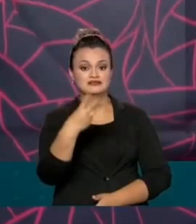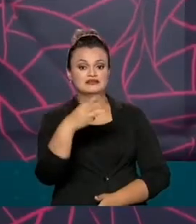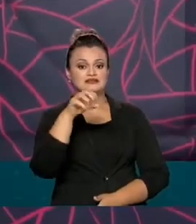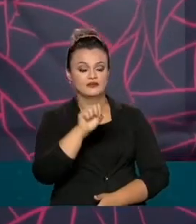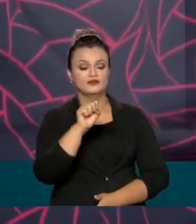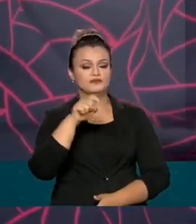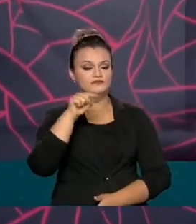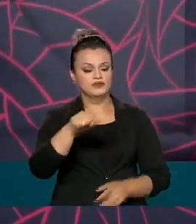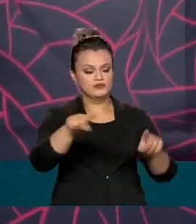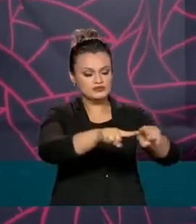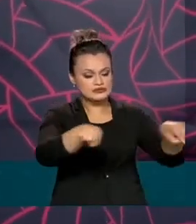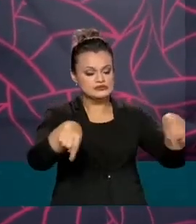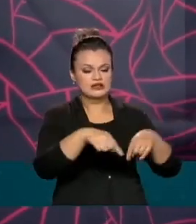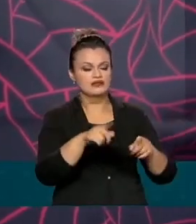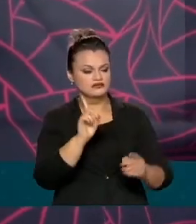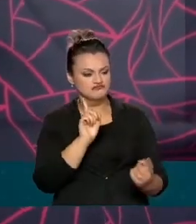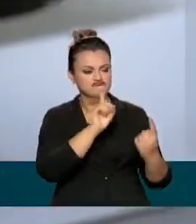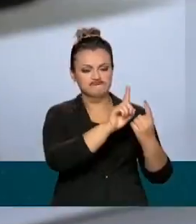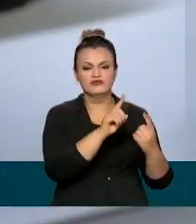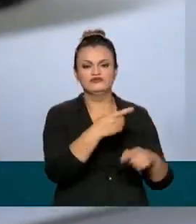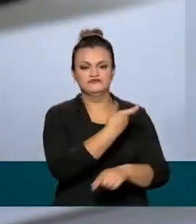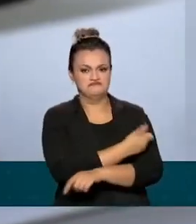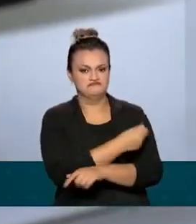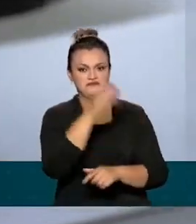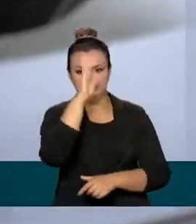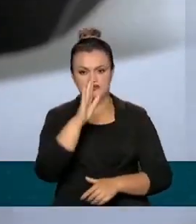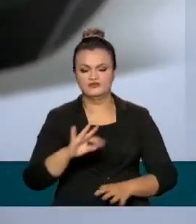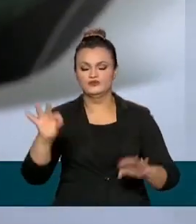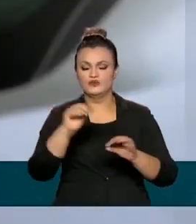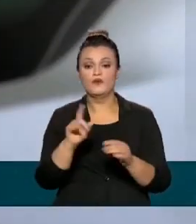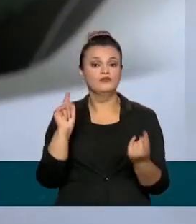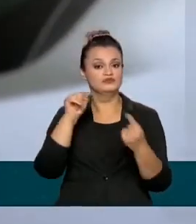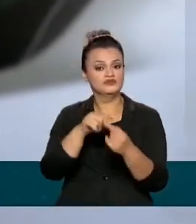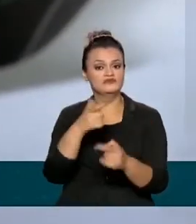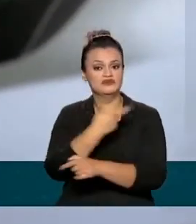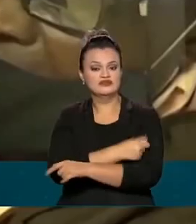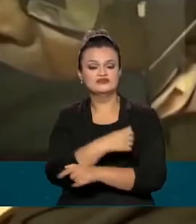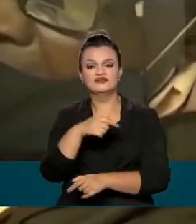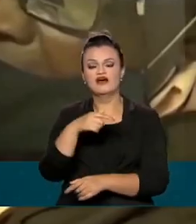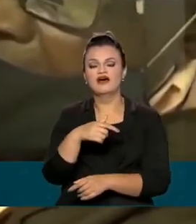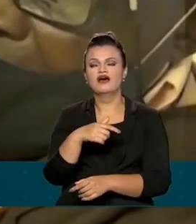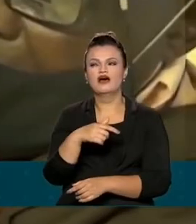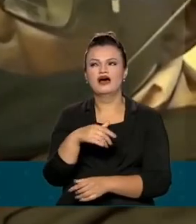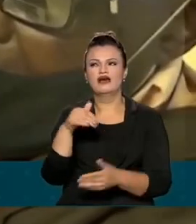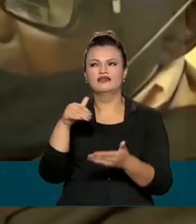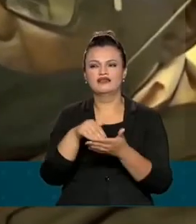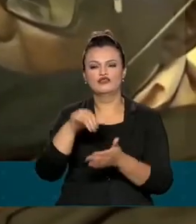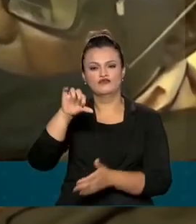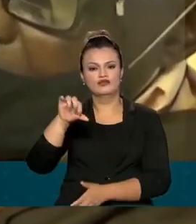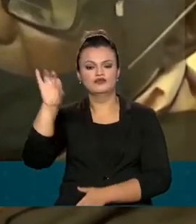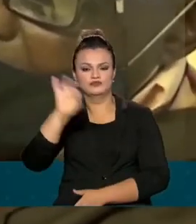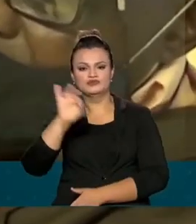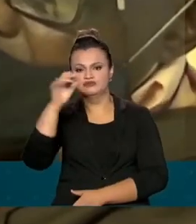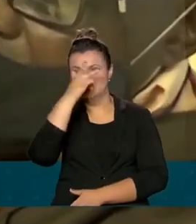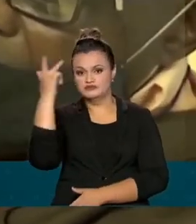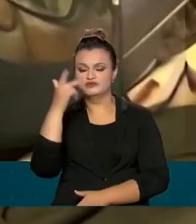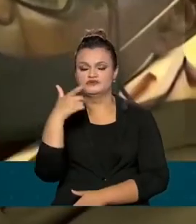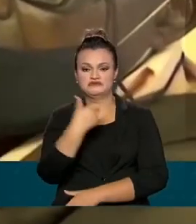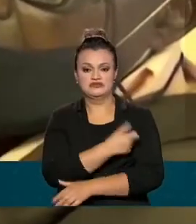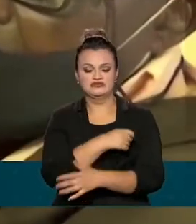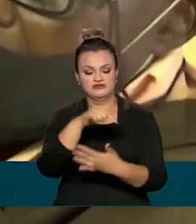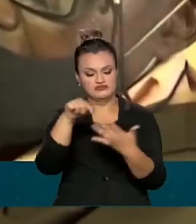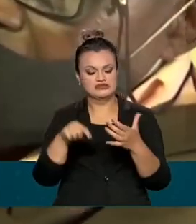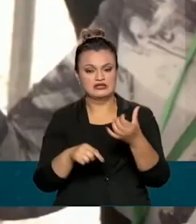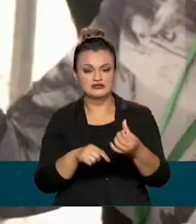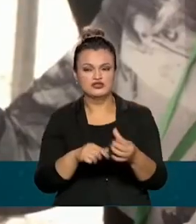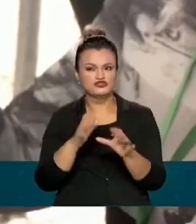salas de vacinação estão disponíveis em todo o Brasil. A meta da campanha é vacinar contra a gripe até 90% desse público-alvo,